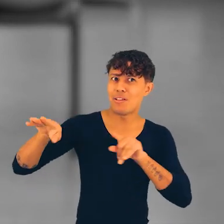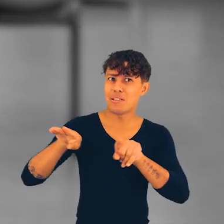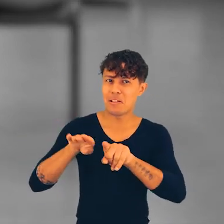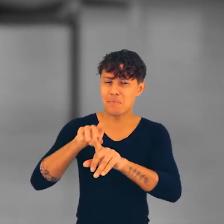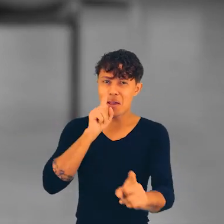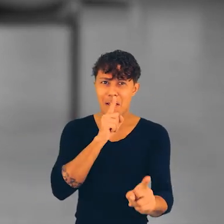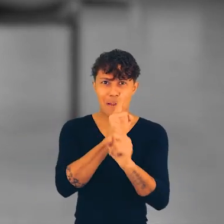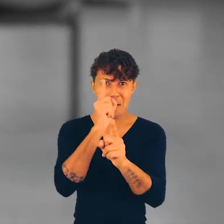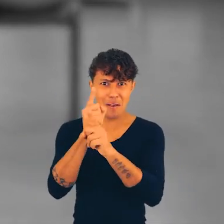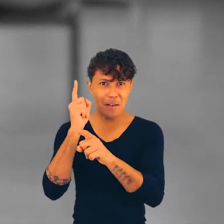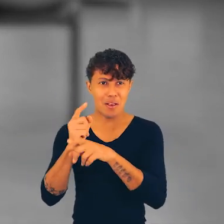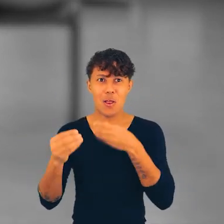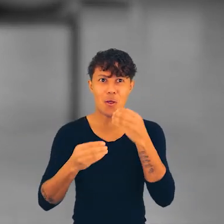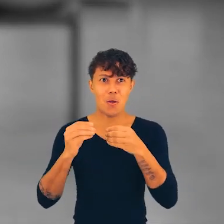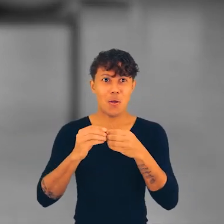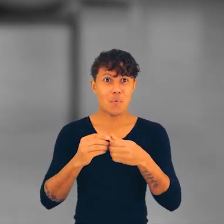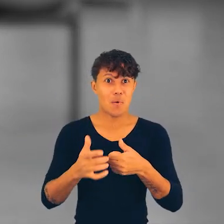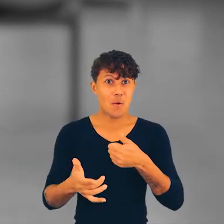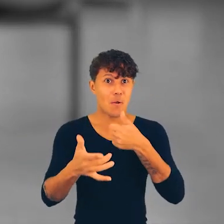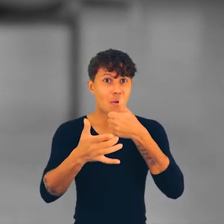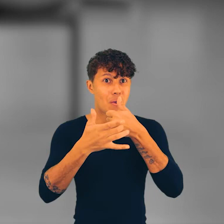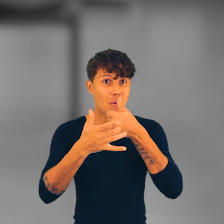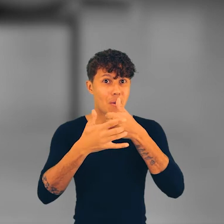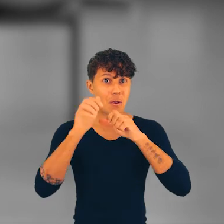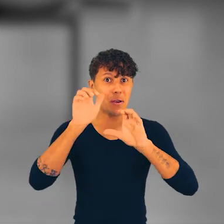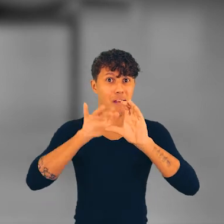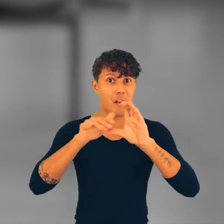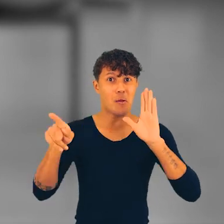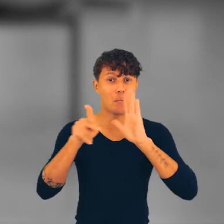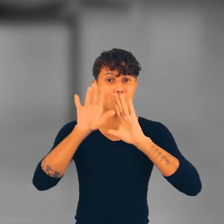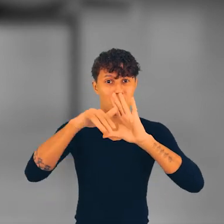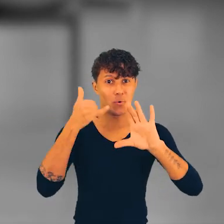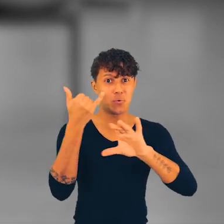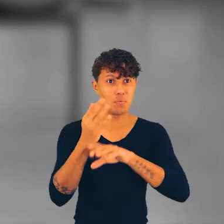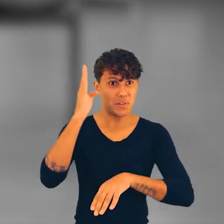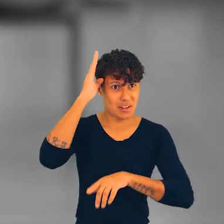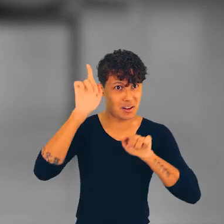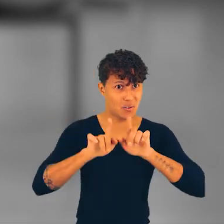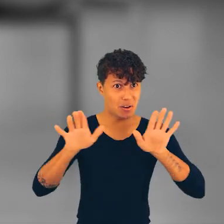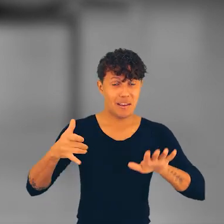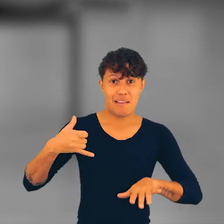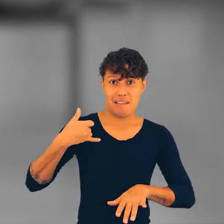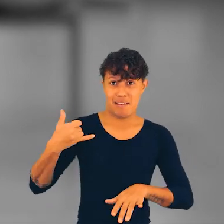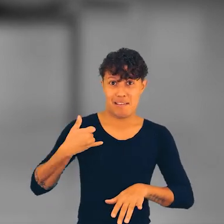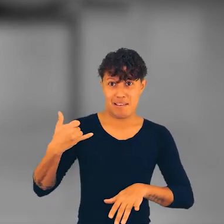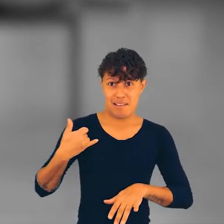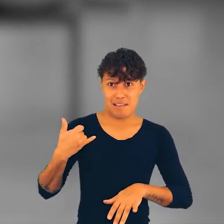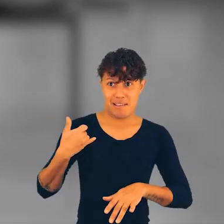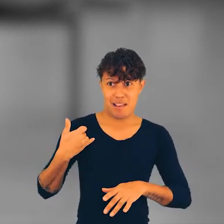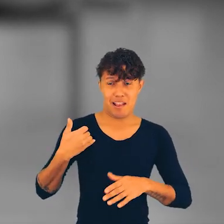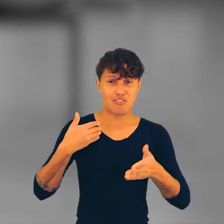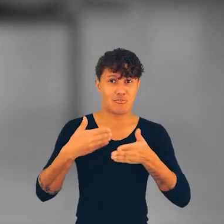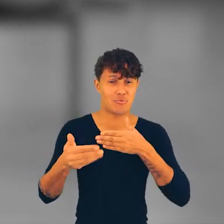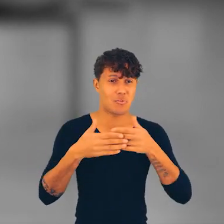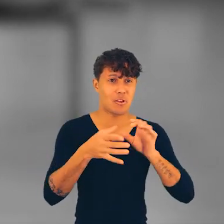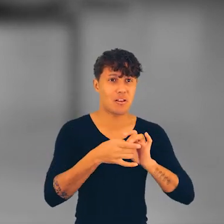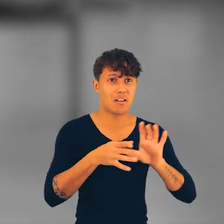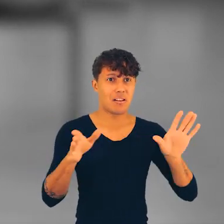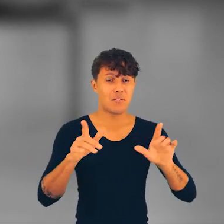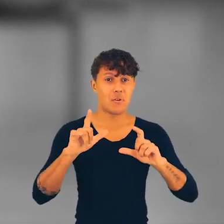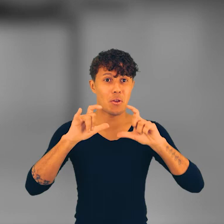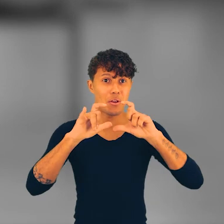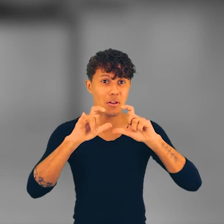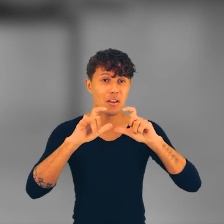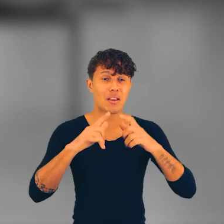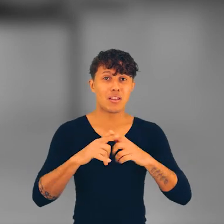acompanhar as edições anteriores e futuras que podem ser encontradas acessando o canal do Sesc Guarulhos no YouTube. As pessoas da faixa